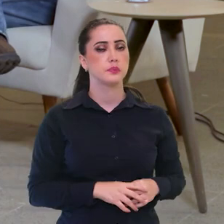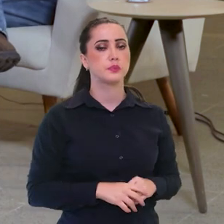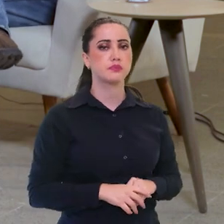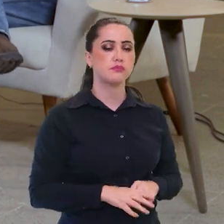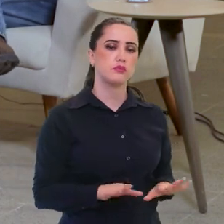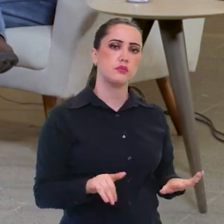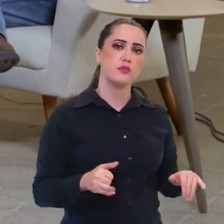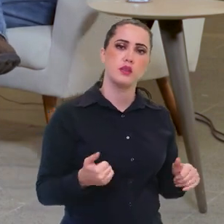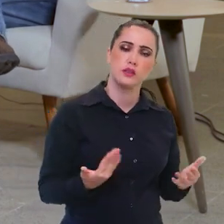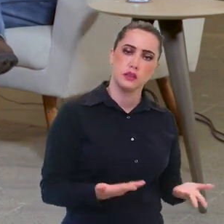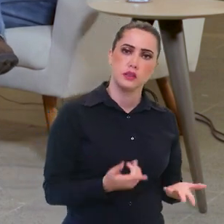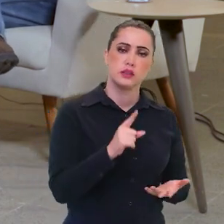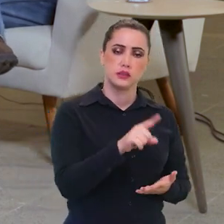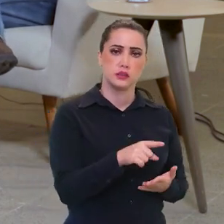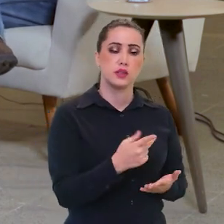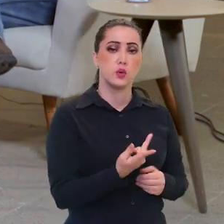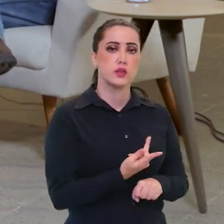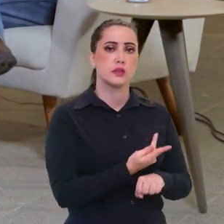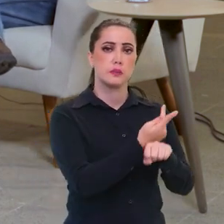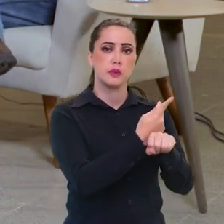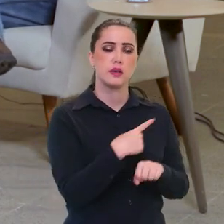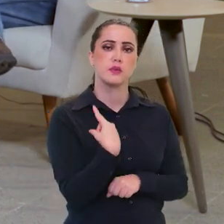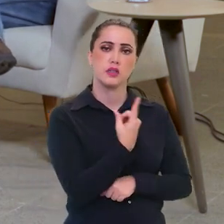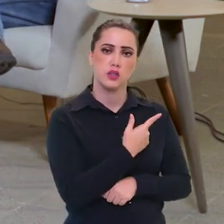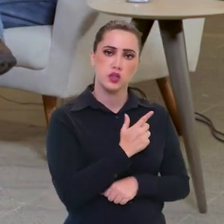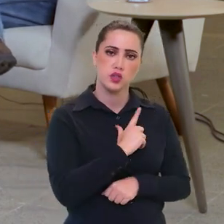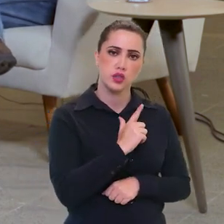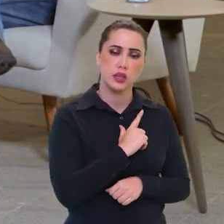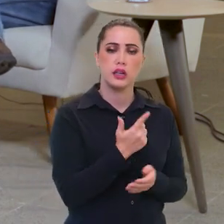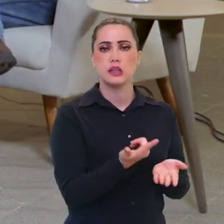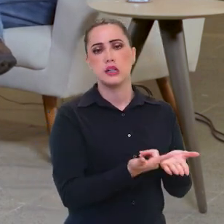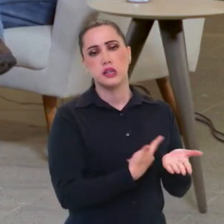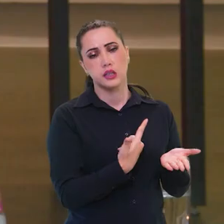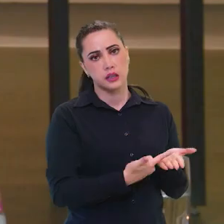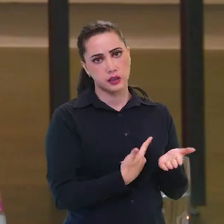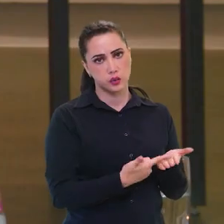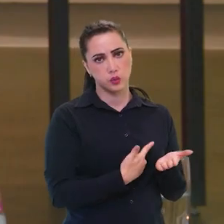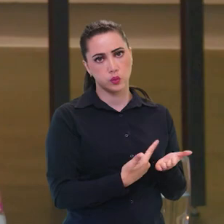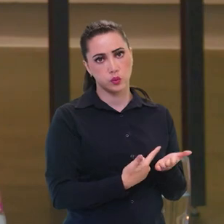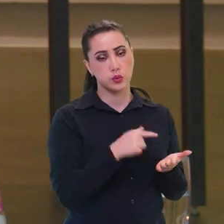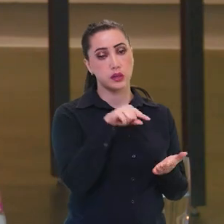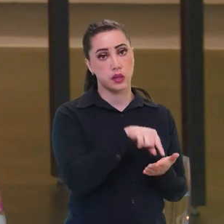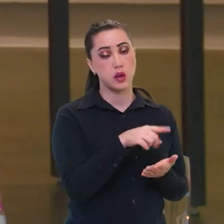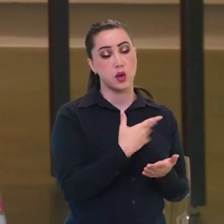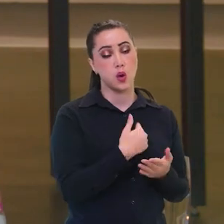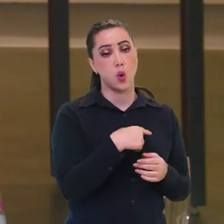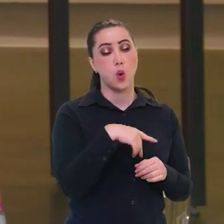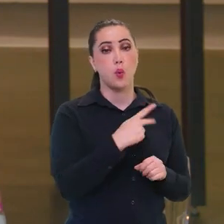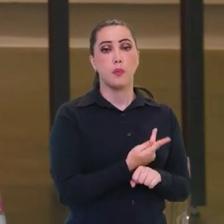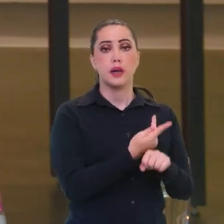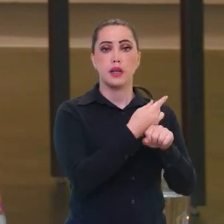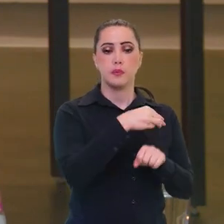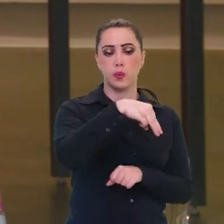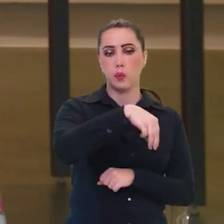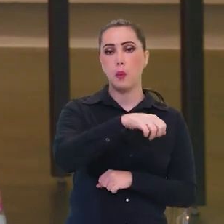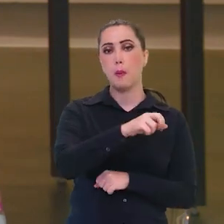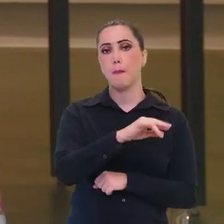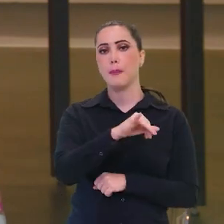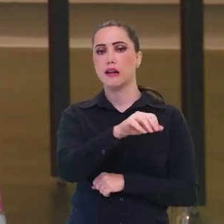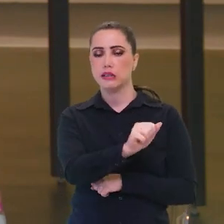comentou agora há pouco? Pois é. Os prêmios que nós temos na literatura, o prêmio Maria Carolina de Jesus,